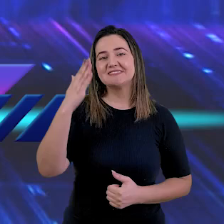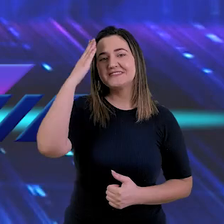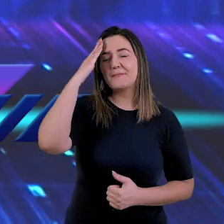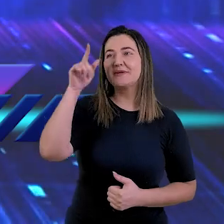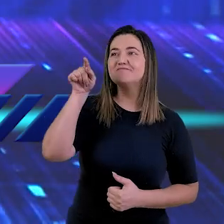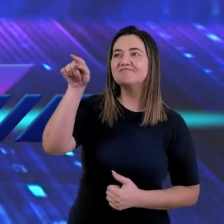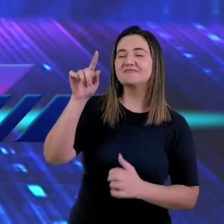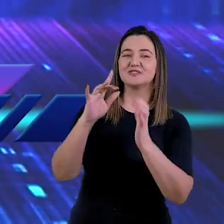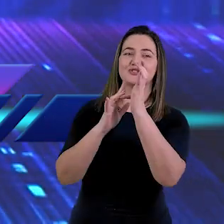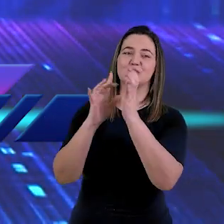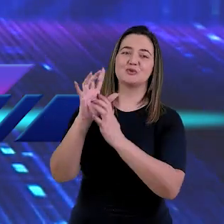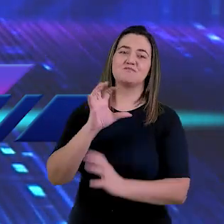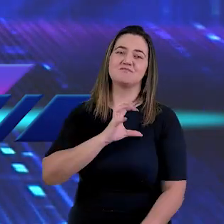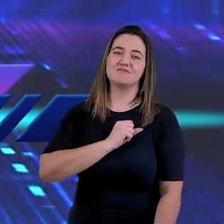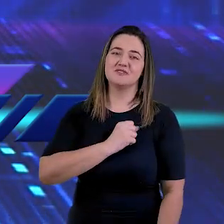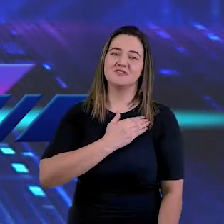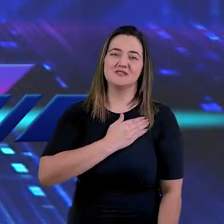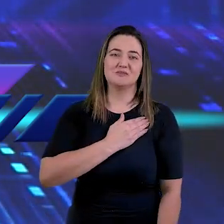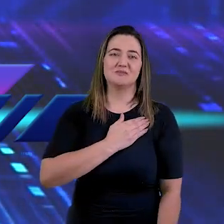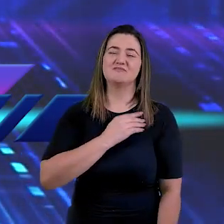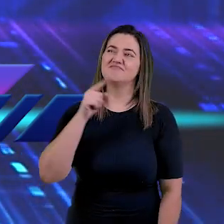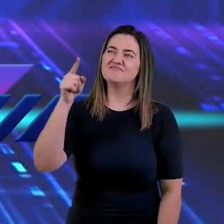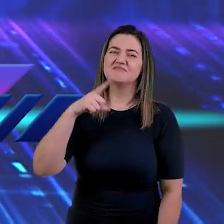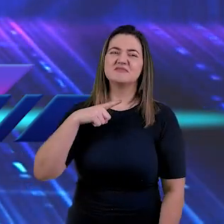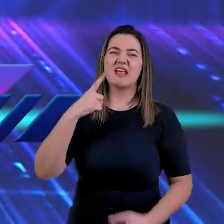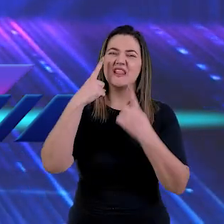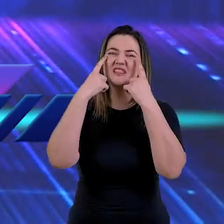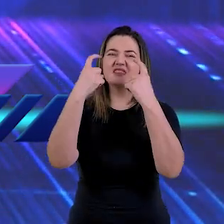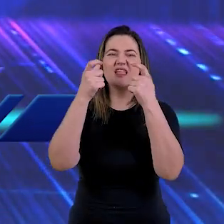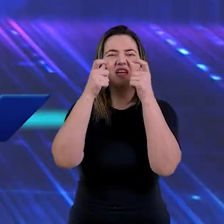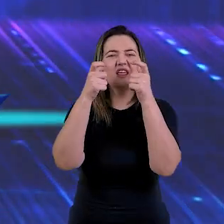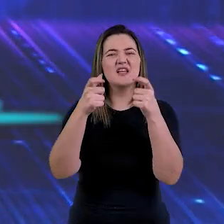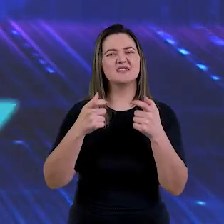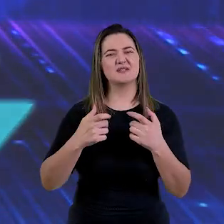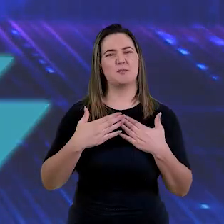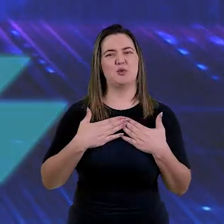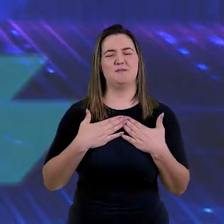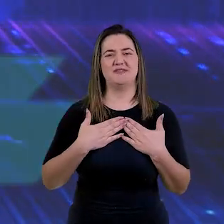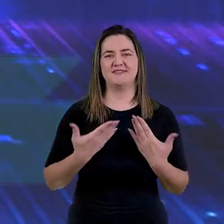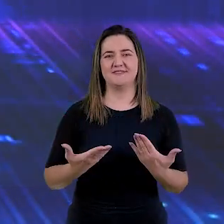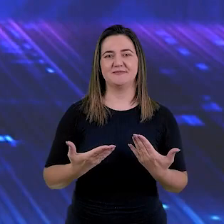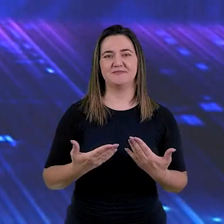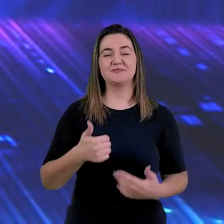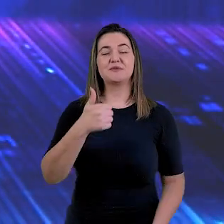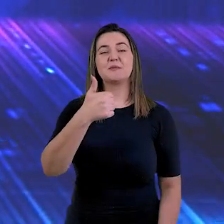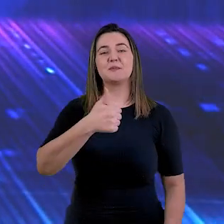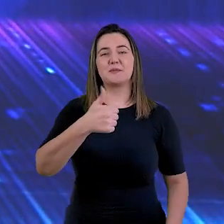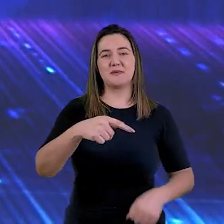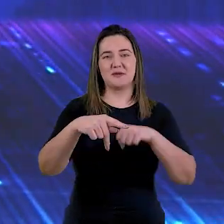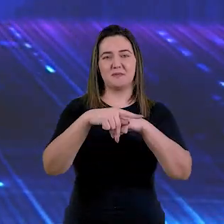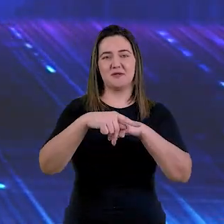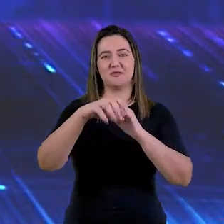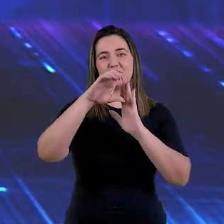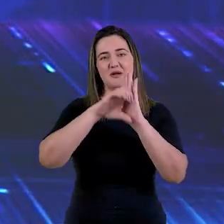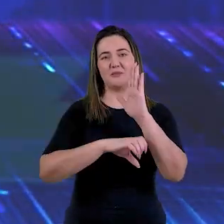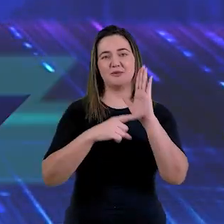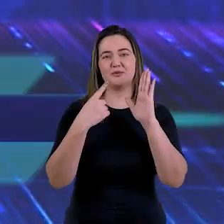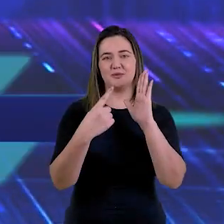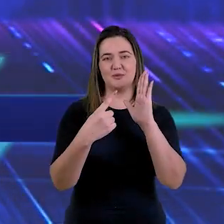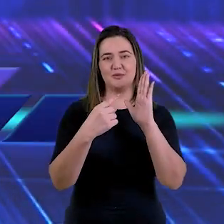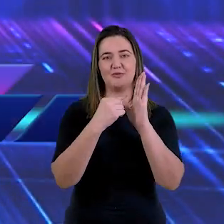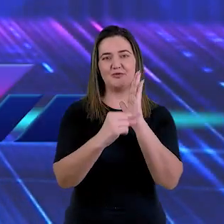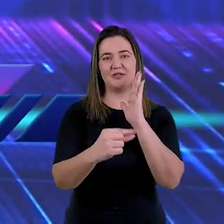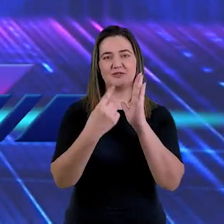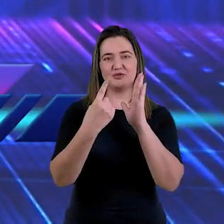Saber do amor de Jesus. Saber do interesse que Ele tem por mim e por você. Em 1 Pedro, capítulo 1,